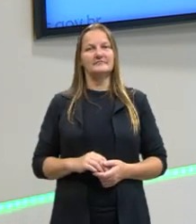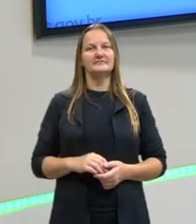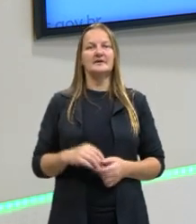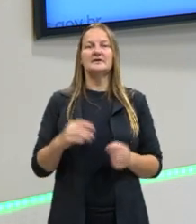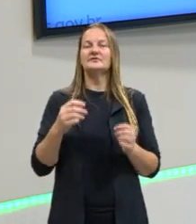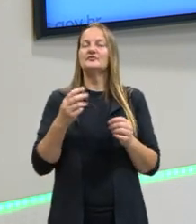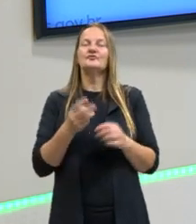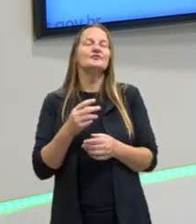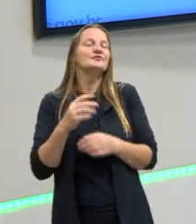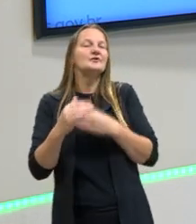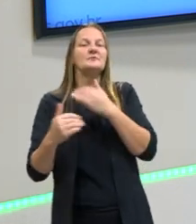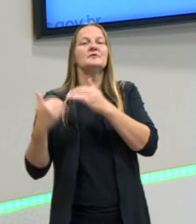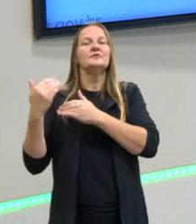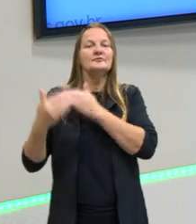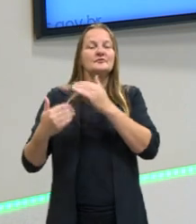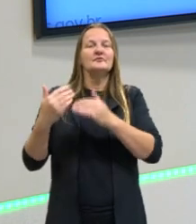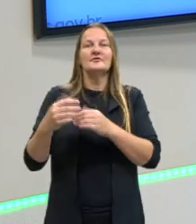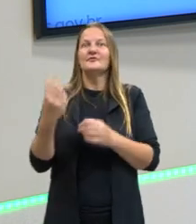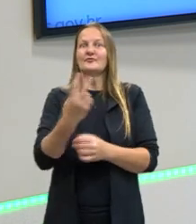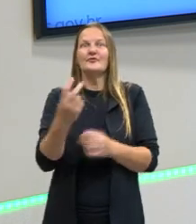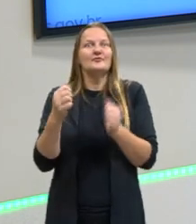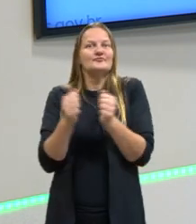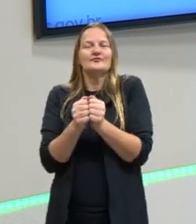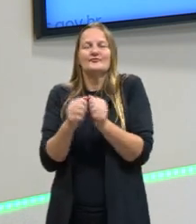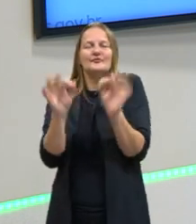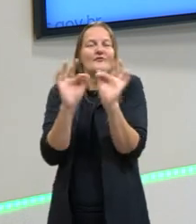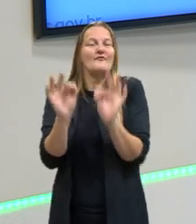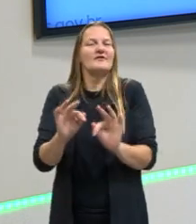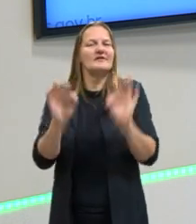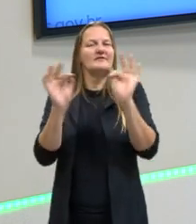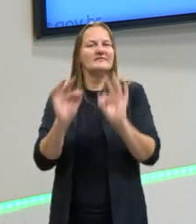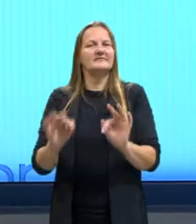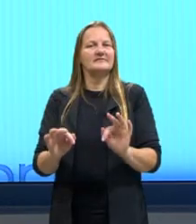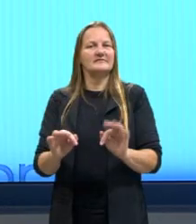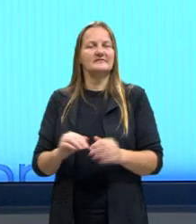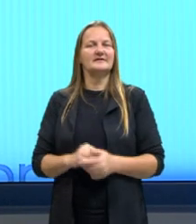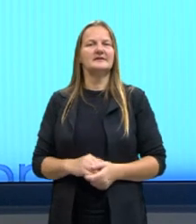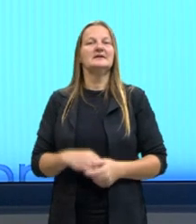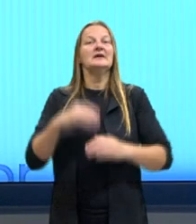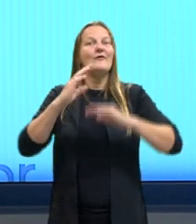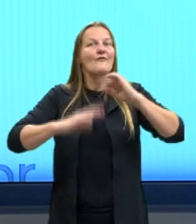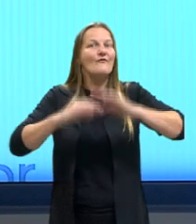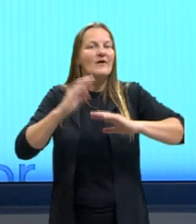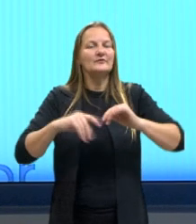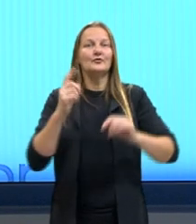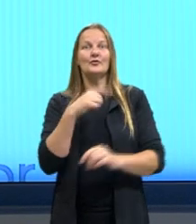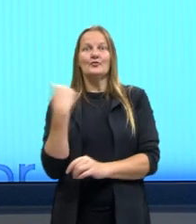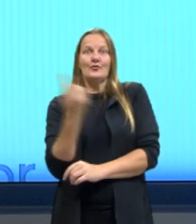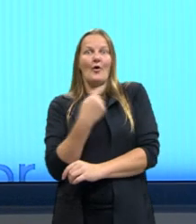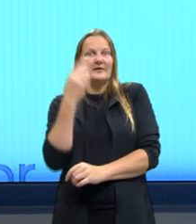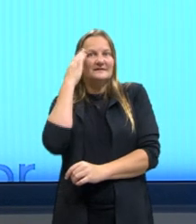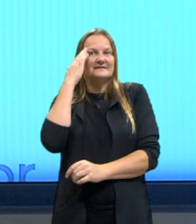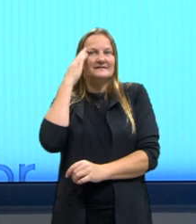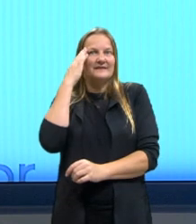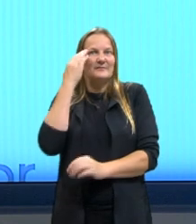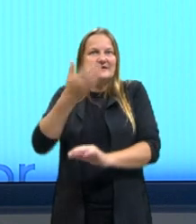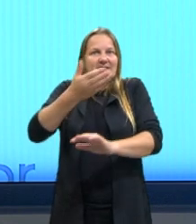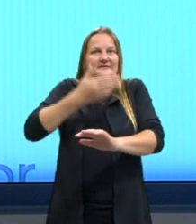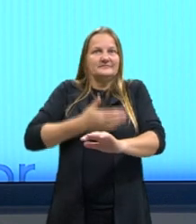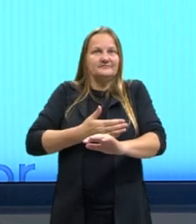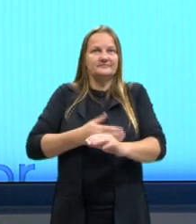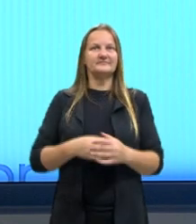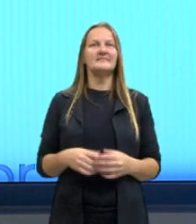passam toda a história achando que eles poderão ficar juntos ao final. O fato de nós sabermos que eles não ficarão juntos